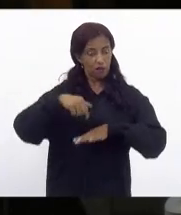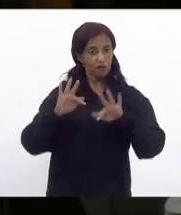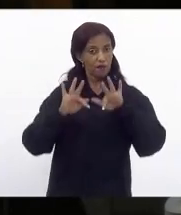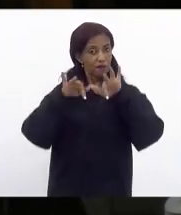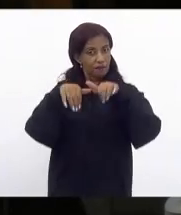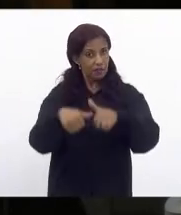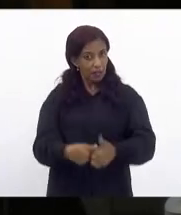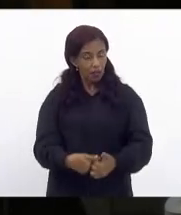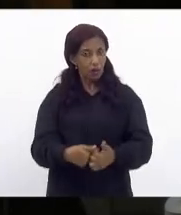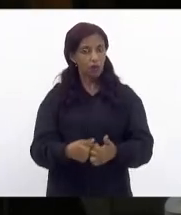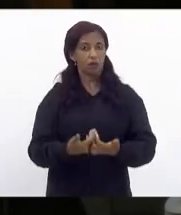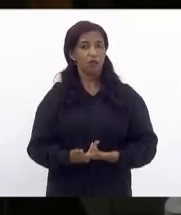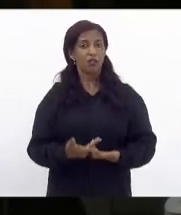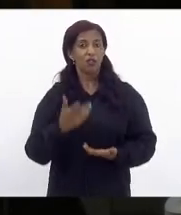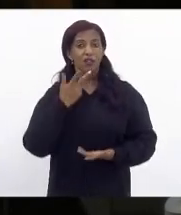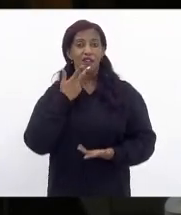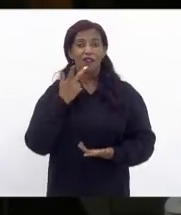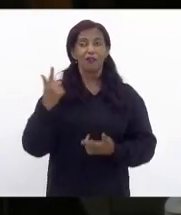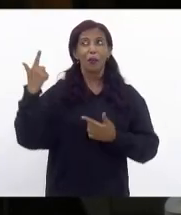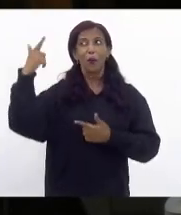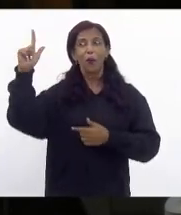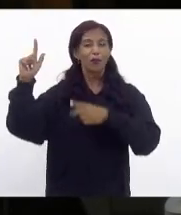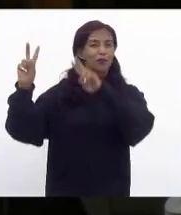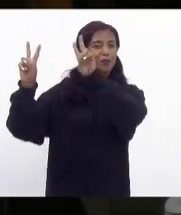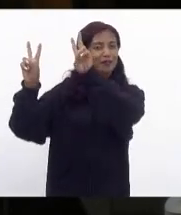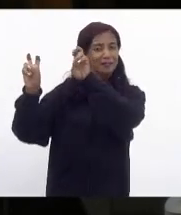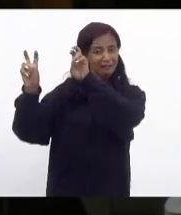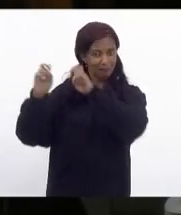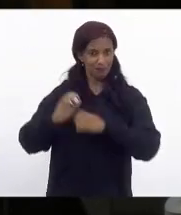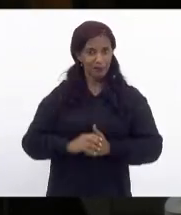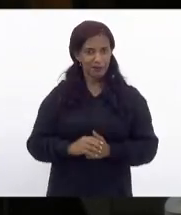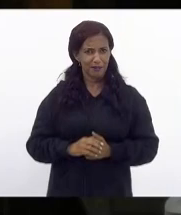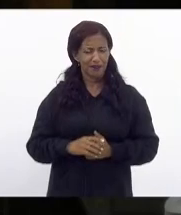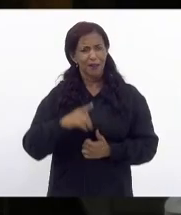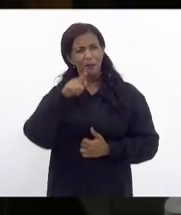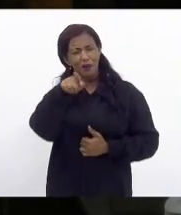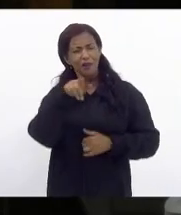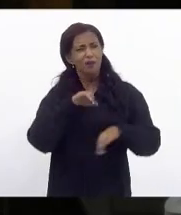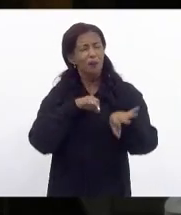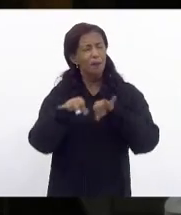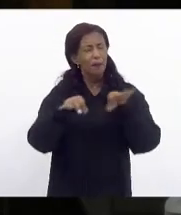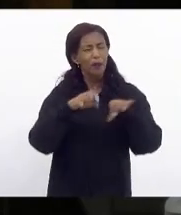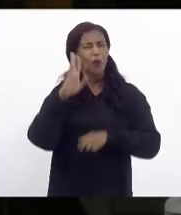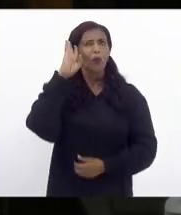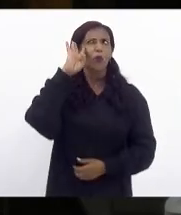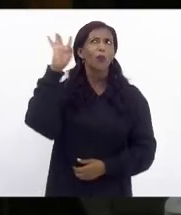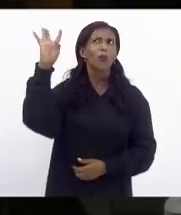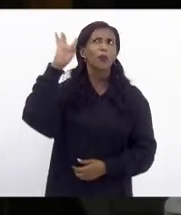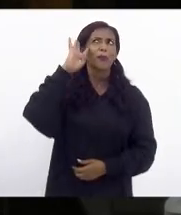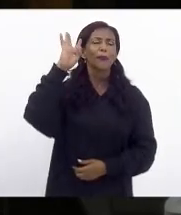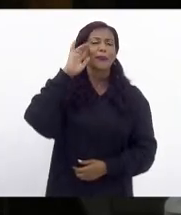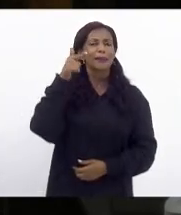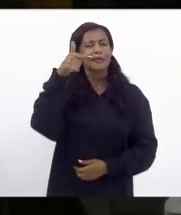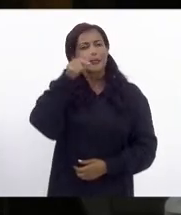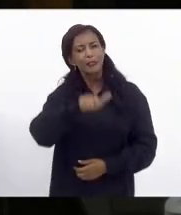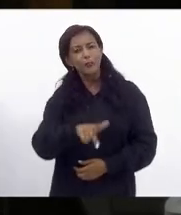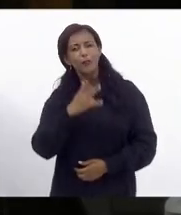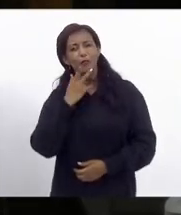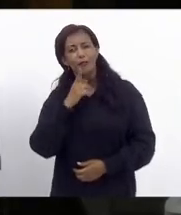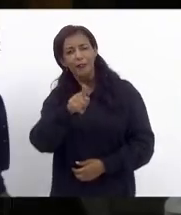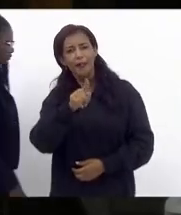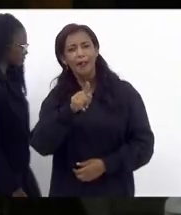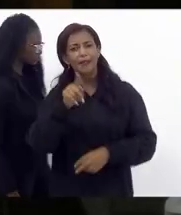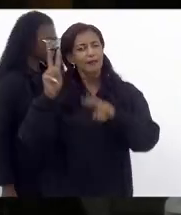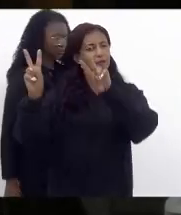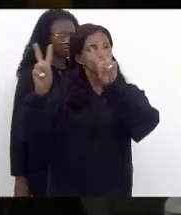eu ia falar sobre outro tema mas o seu projeto me inspirou que eu tocasse novamente nessa questão